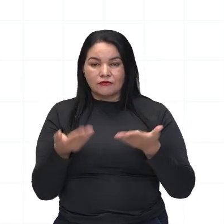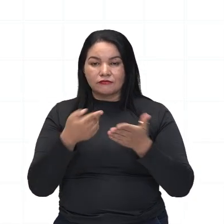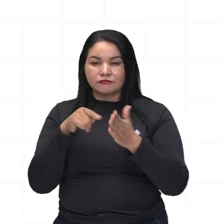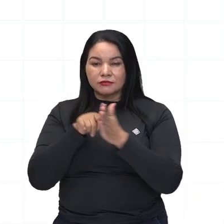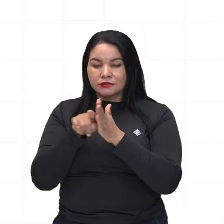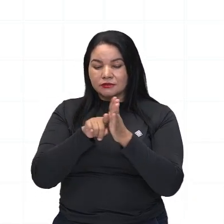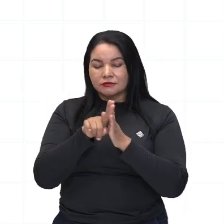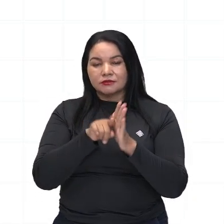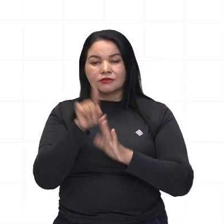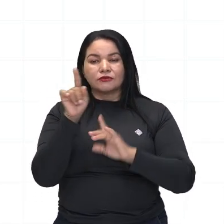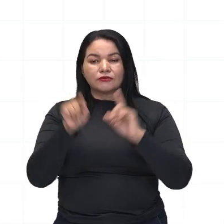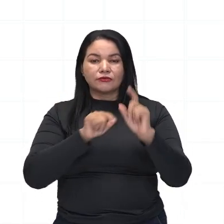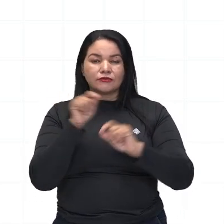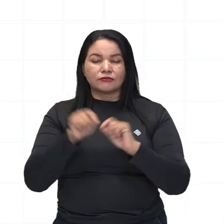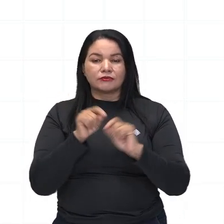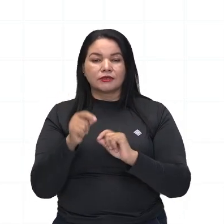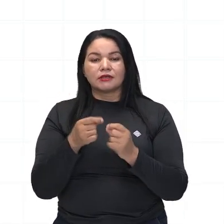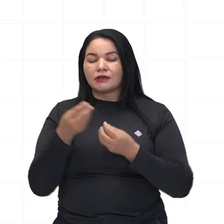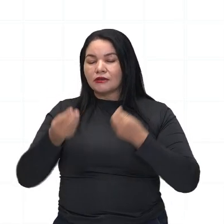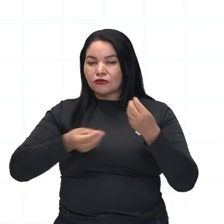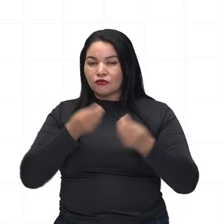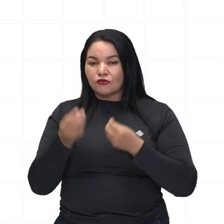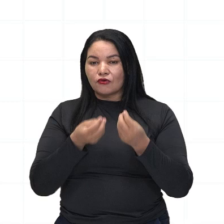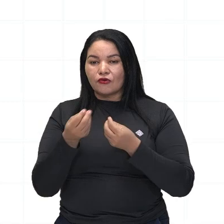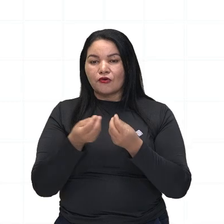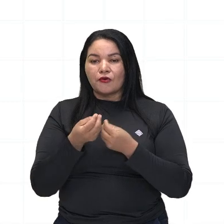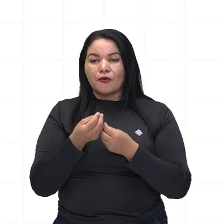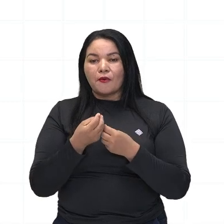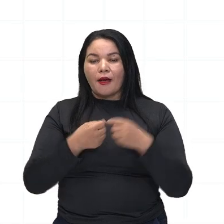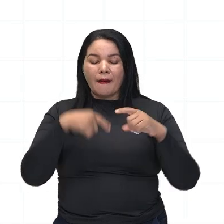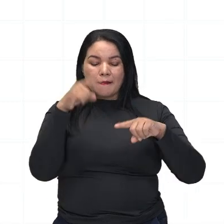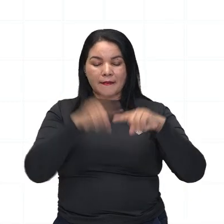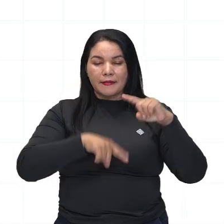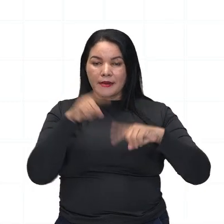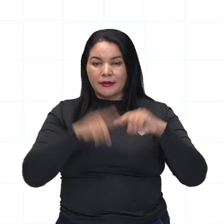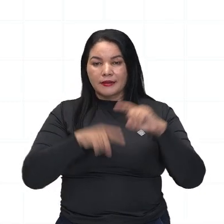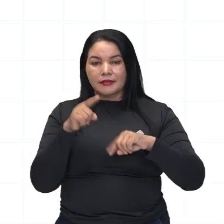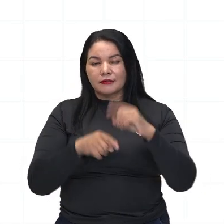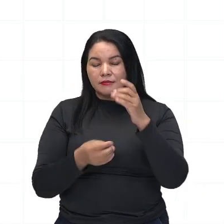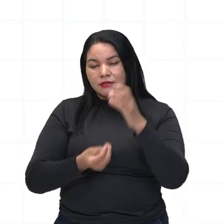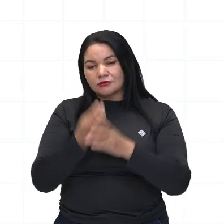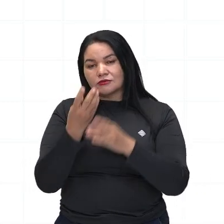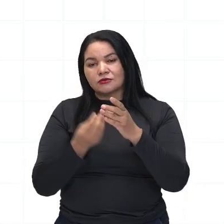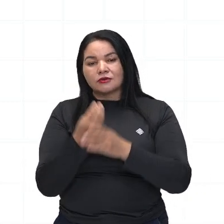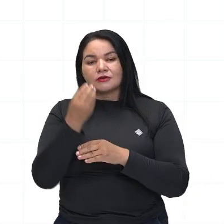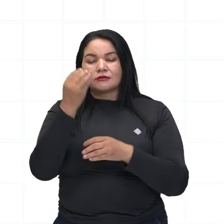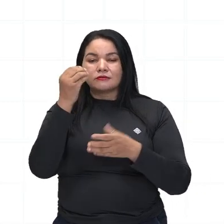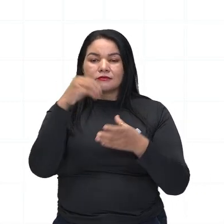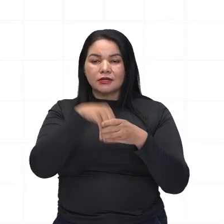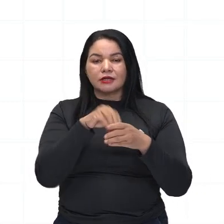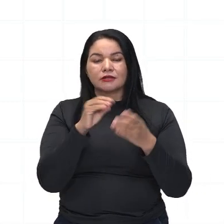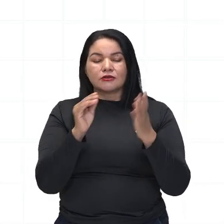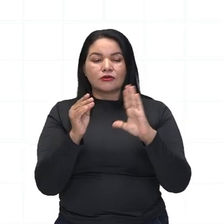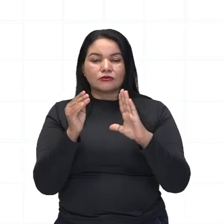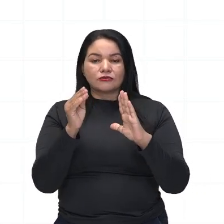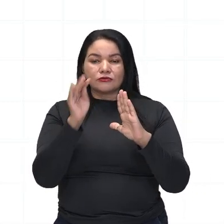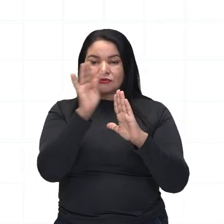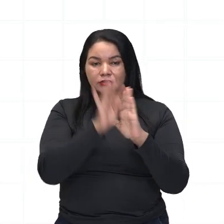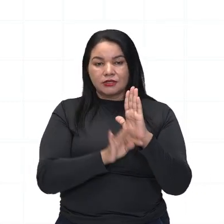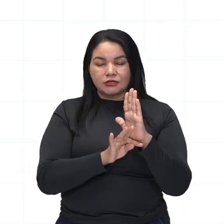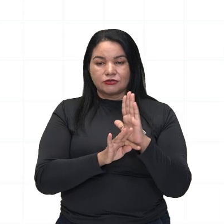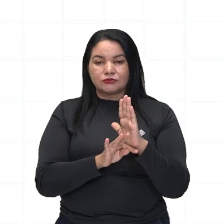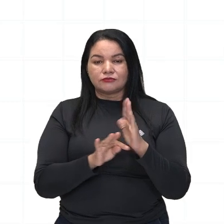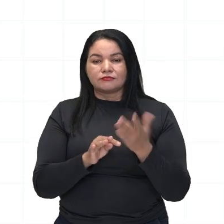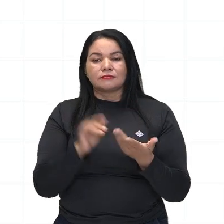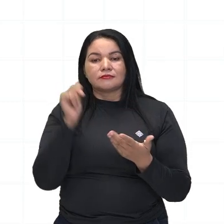ficou ali exatamente os elementos de que foram construídos no texto que nós lemos no início da nossa aluna, certo?